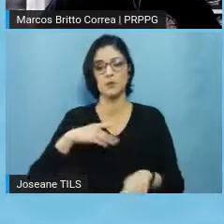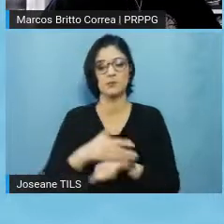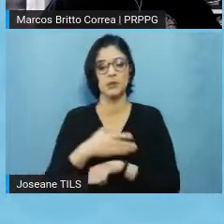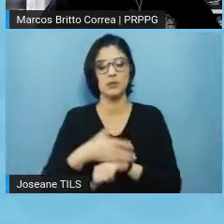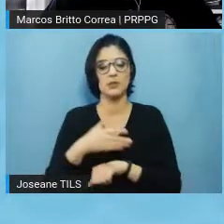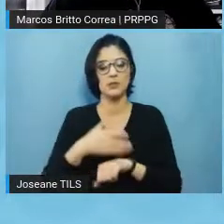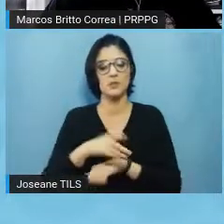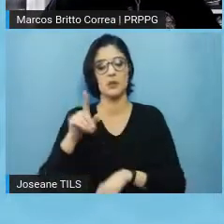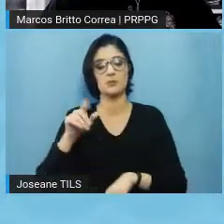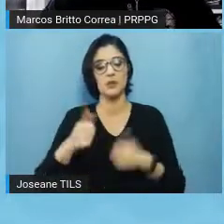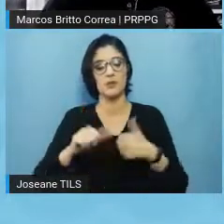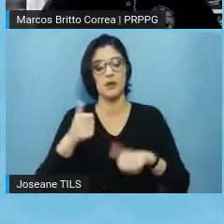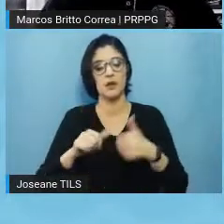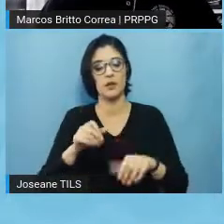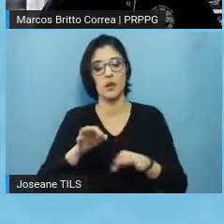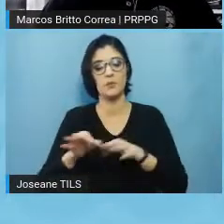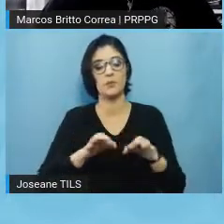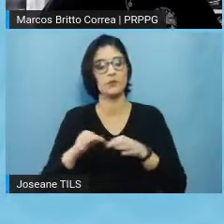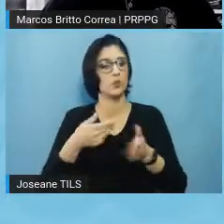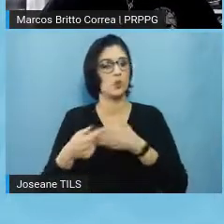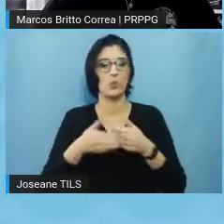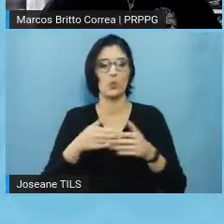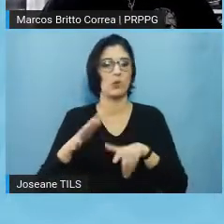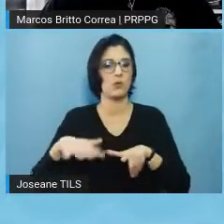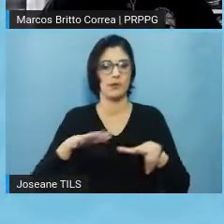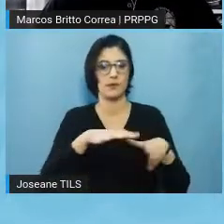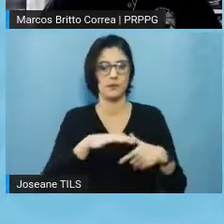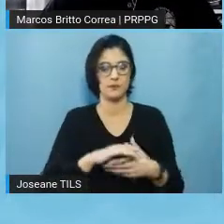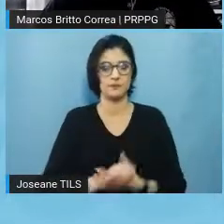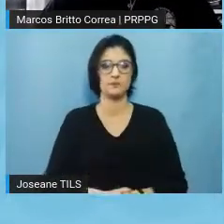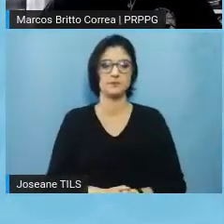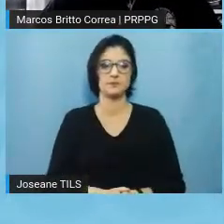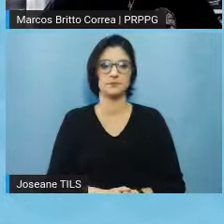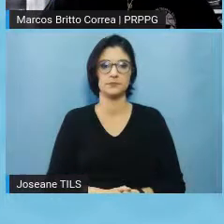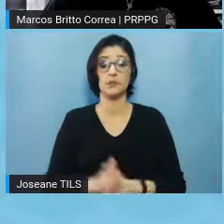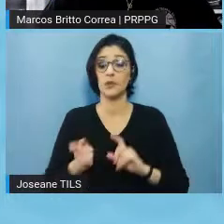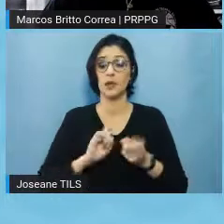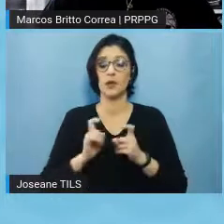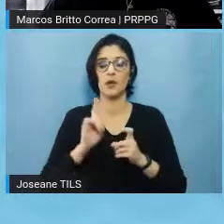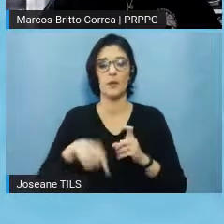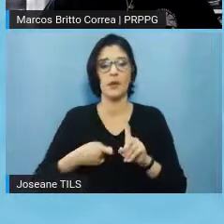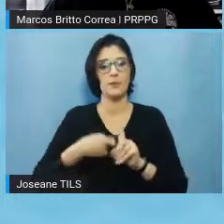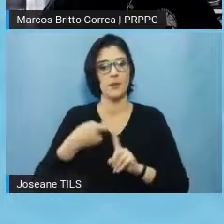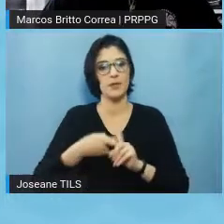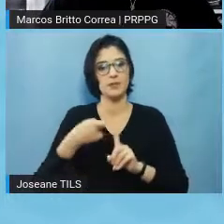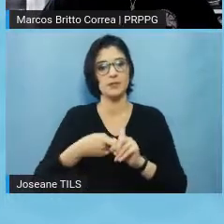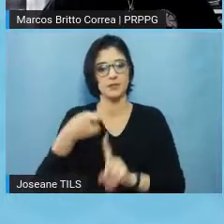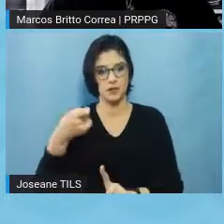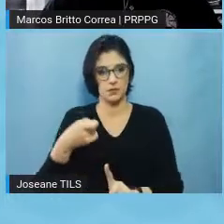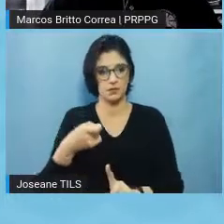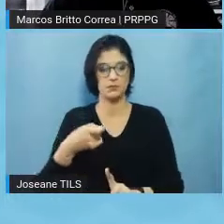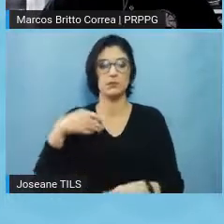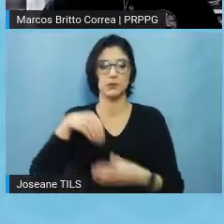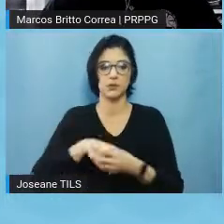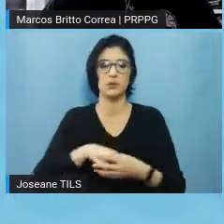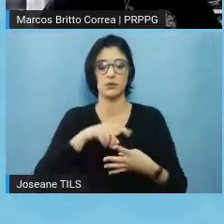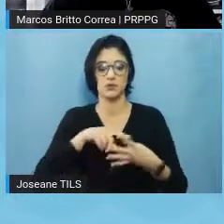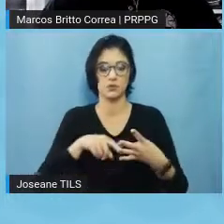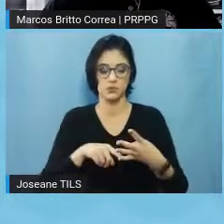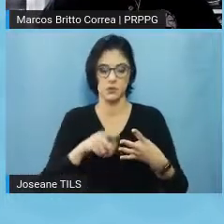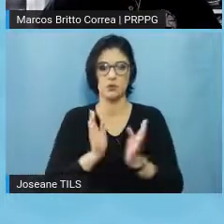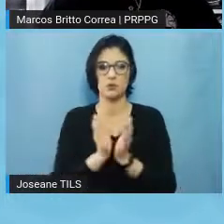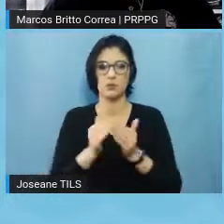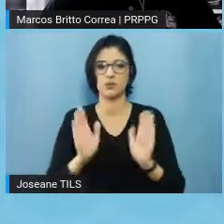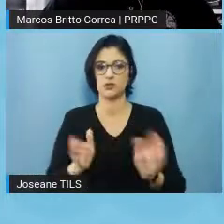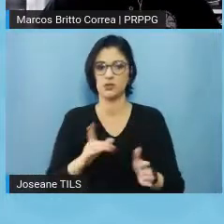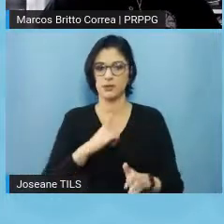conhecimento, tá. As reuniões, como eu falei, são mensais hoje nesses quatro comitês, tá, de acordo com os protocolos e as normativas vigentes,